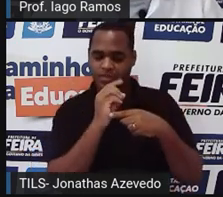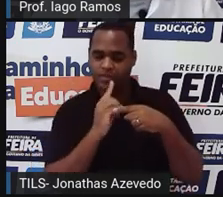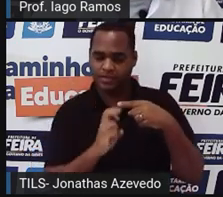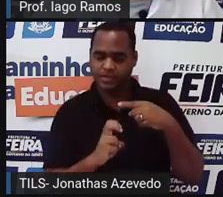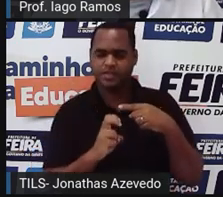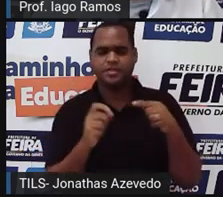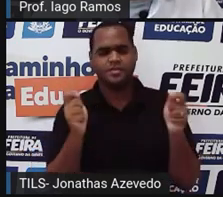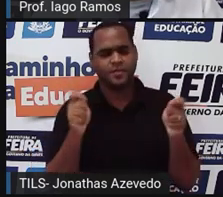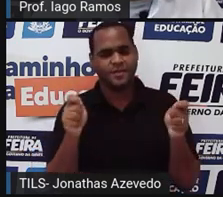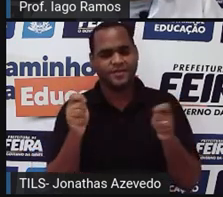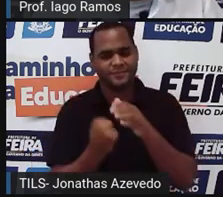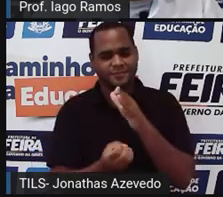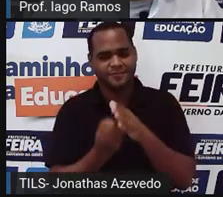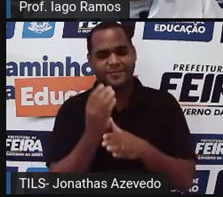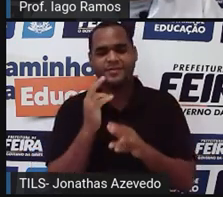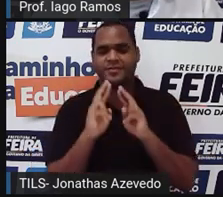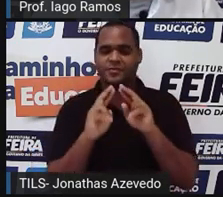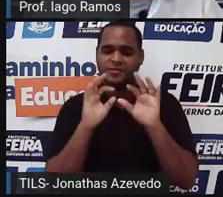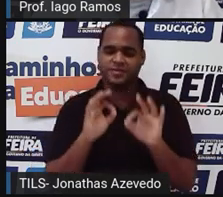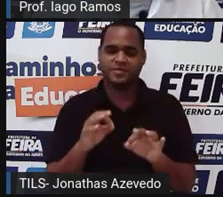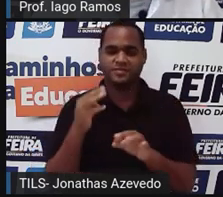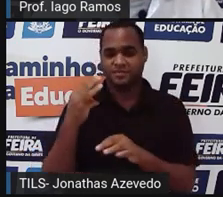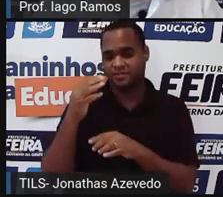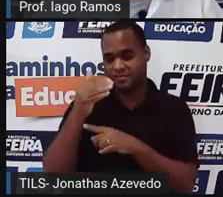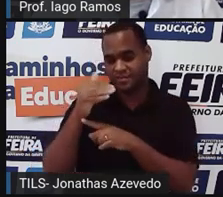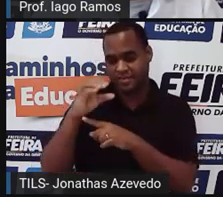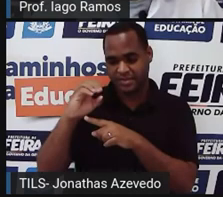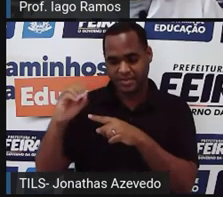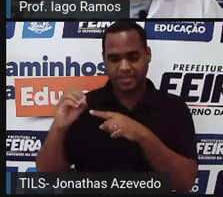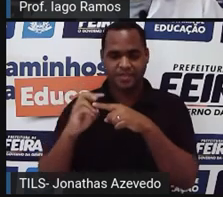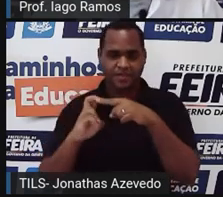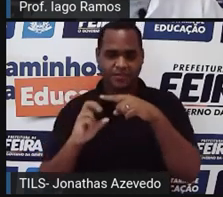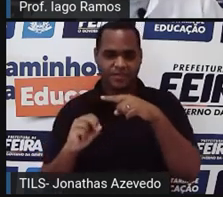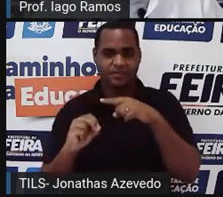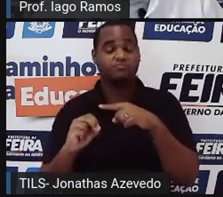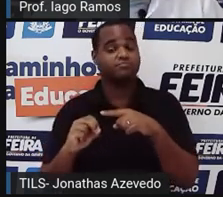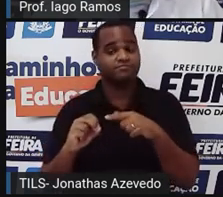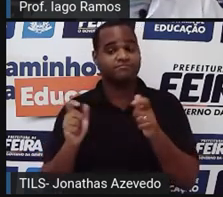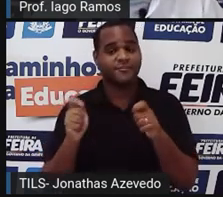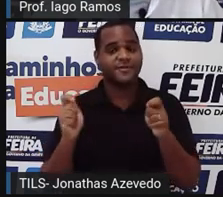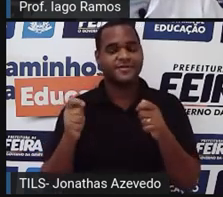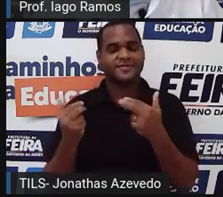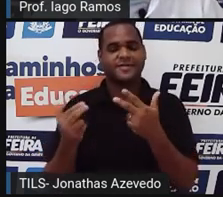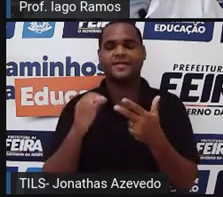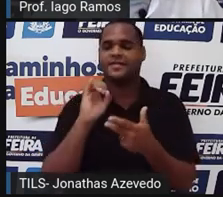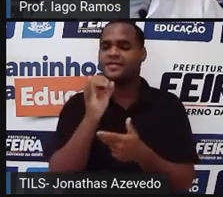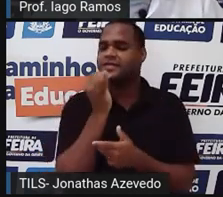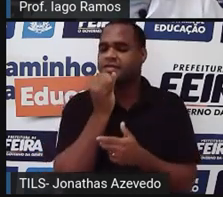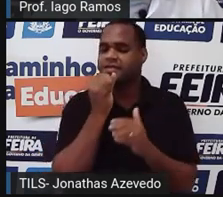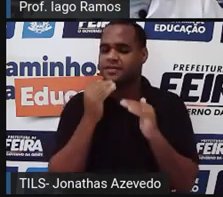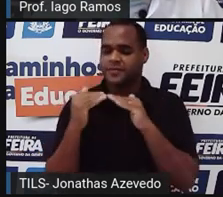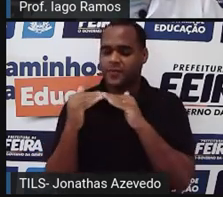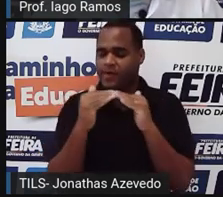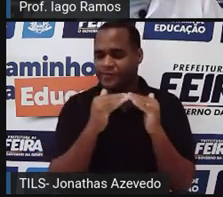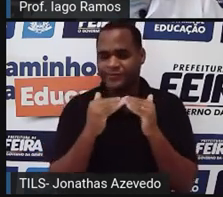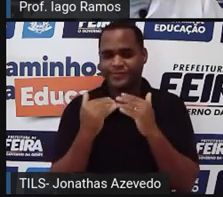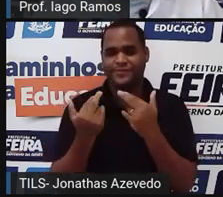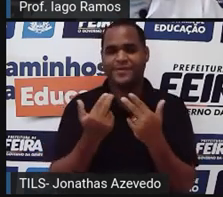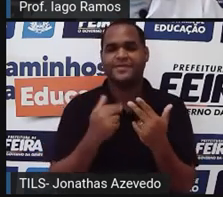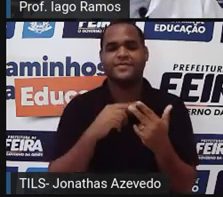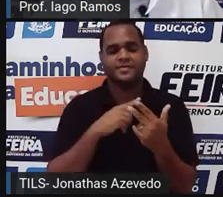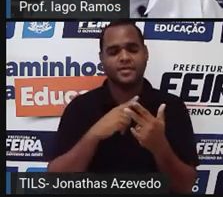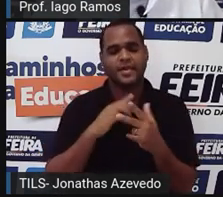vai gerar o mesmo resultado que a razão 100 para 50. Então, se eu tenho essa igualdade entre as razões,